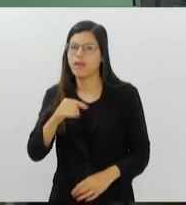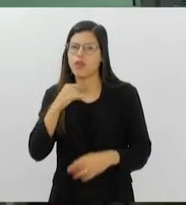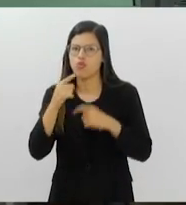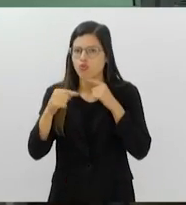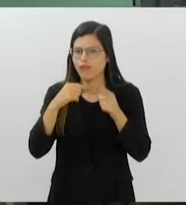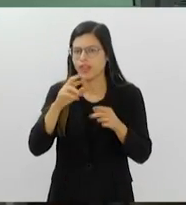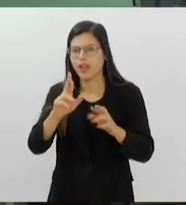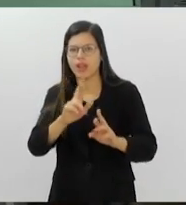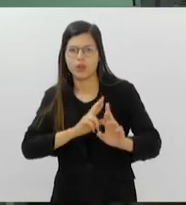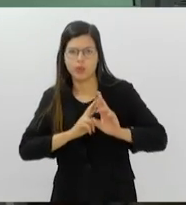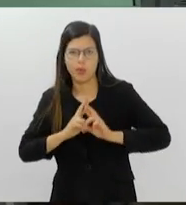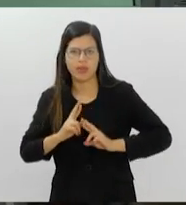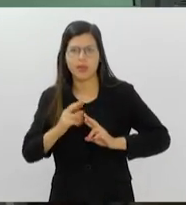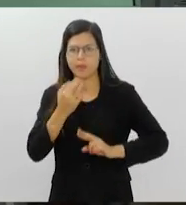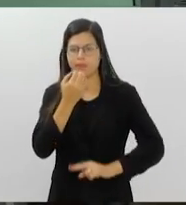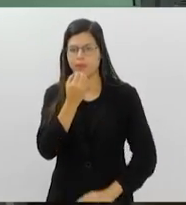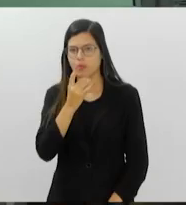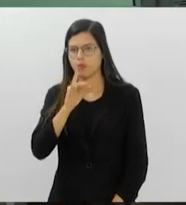PV.